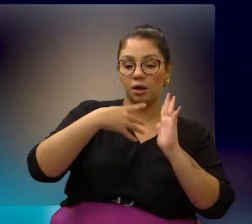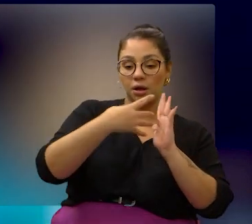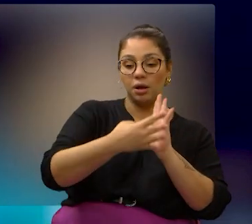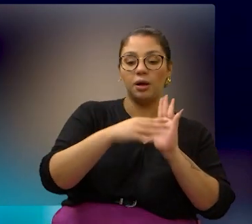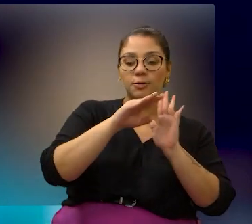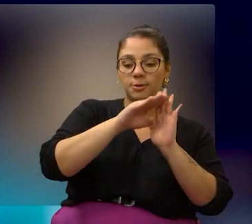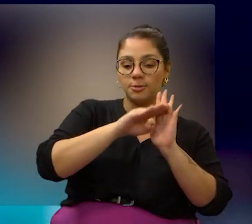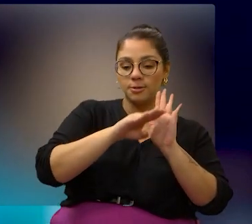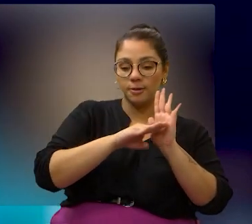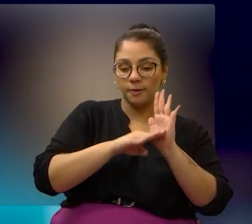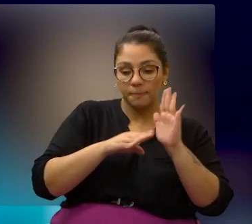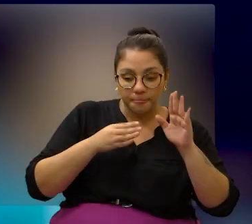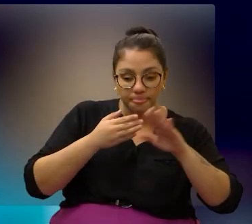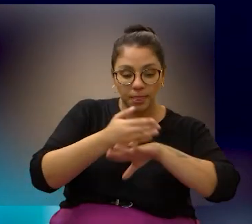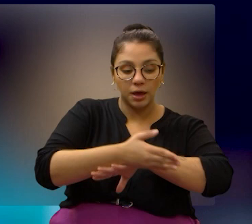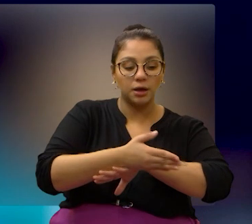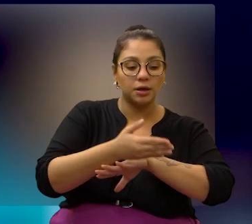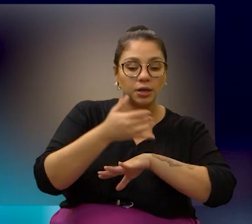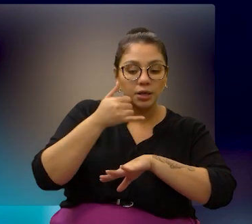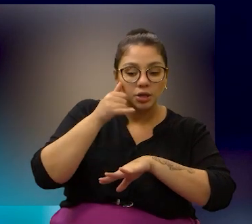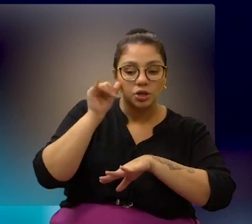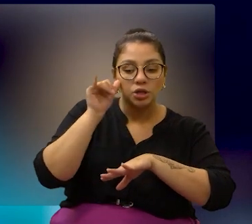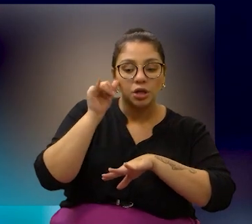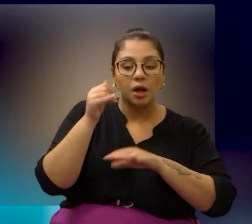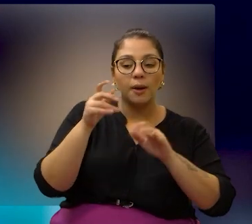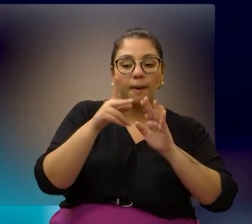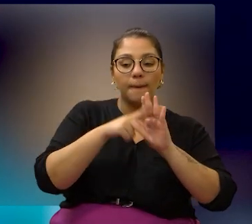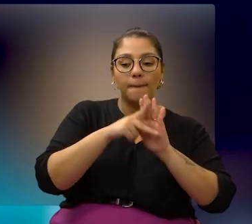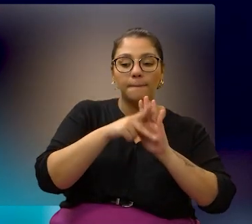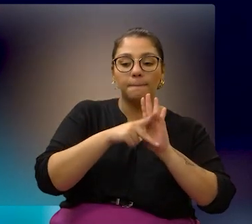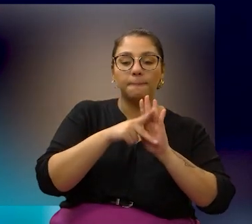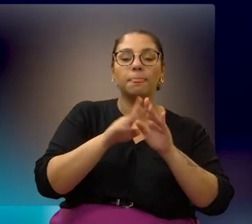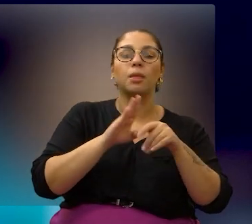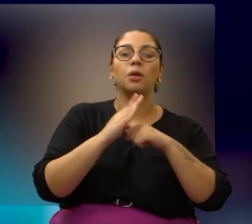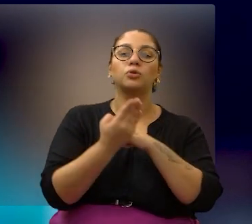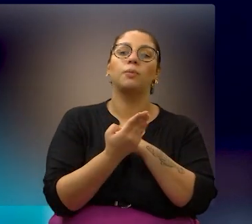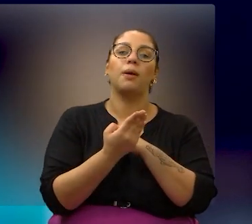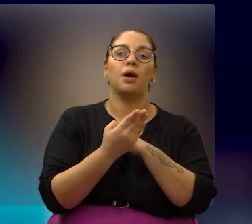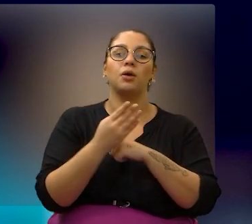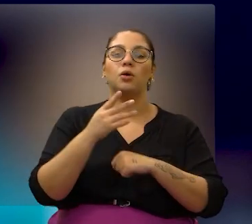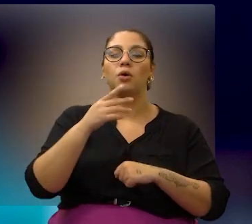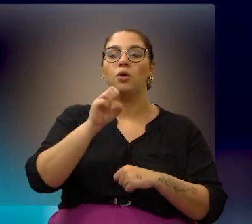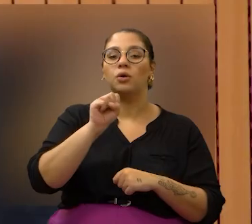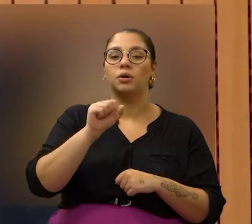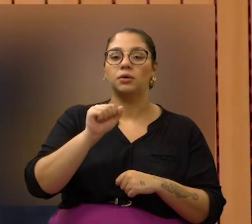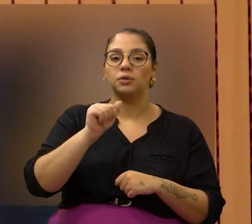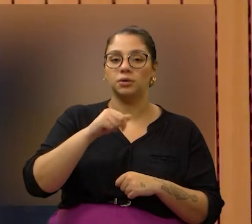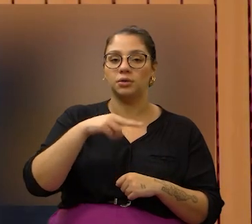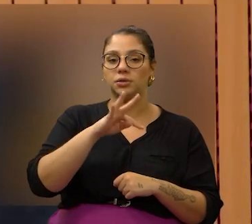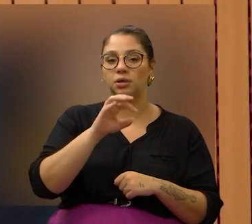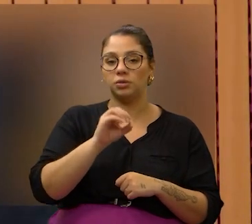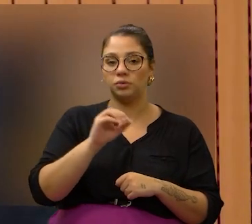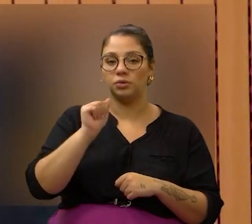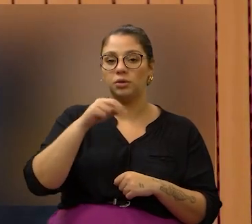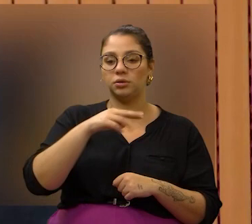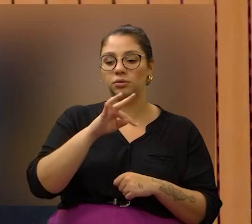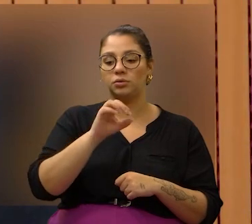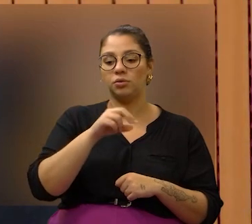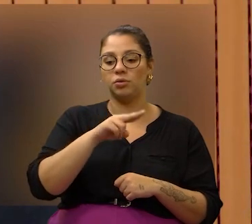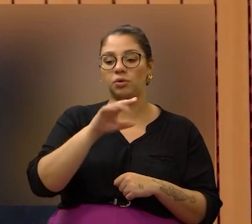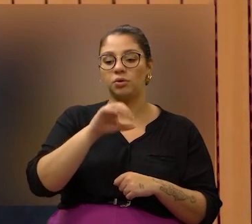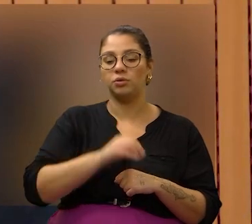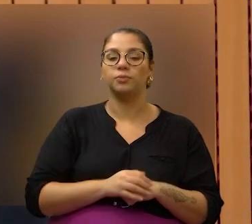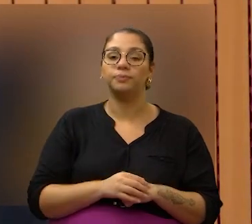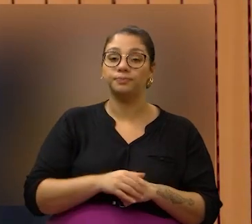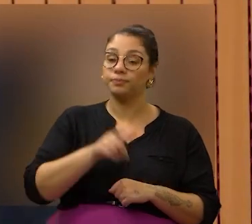Intervenção e Indicação das Ações do Plano de Remediação do Caso Mansões Santo Antônio. O diretor da CETESB